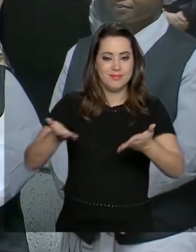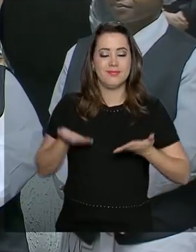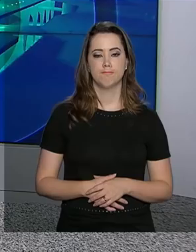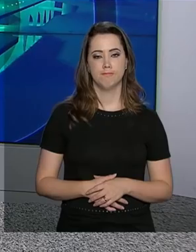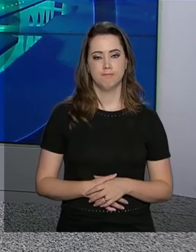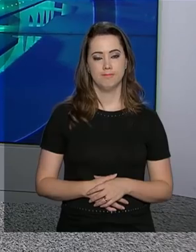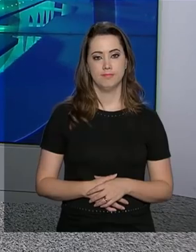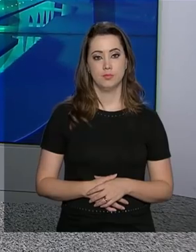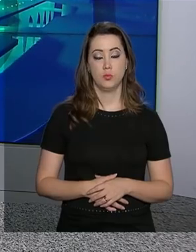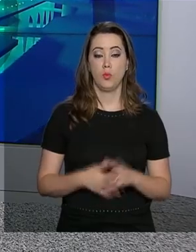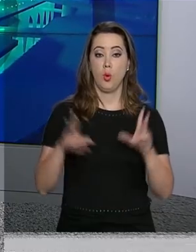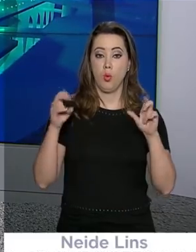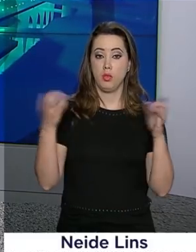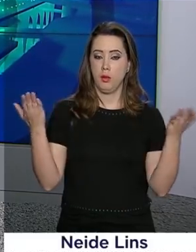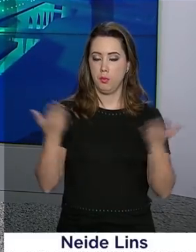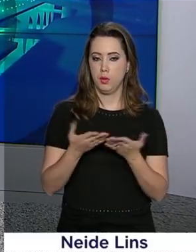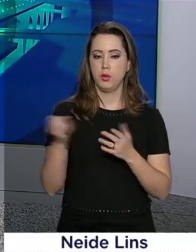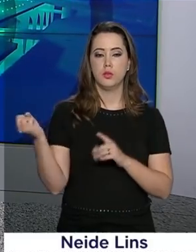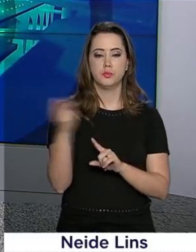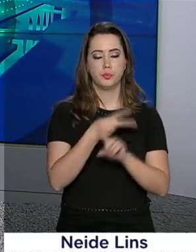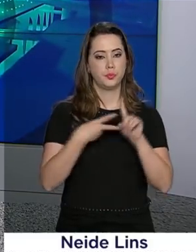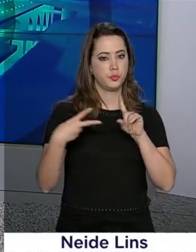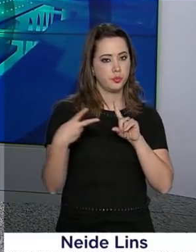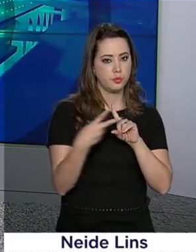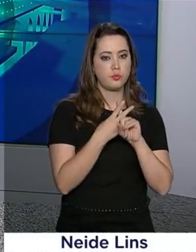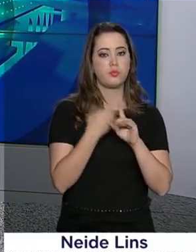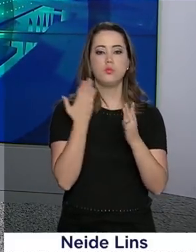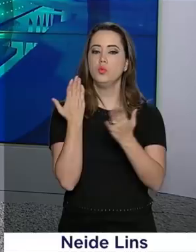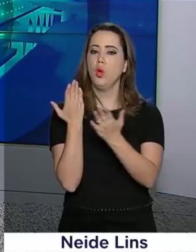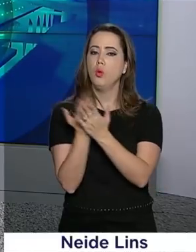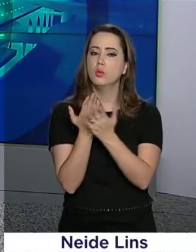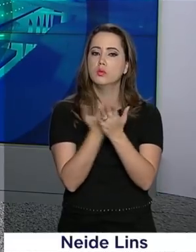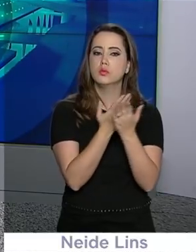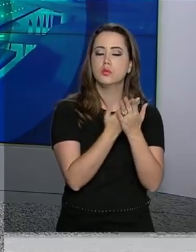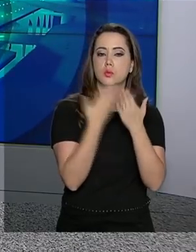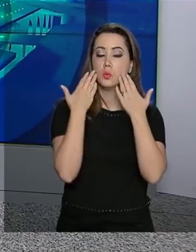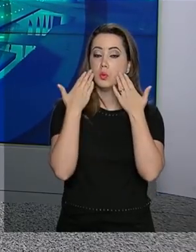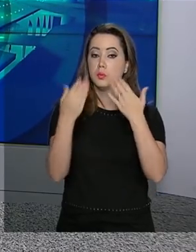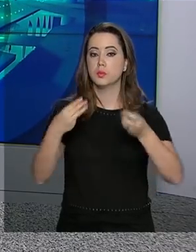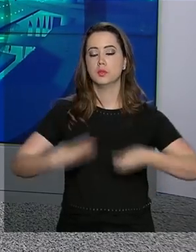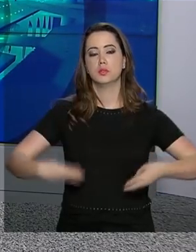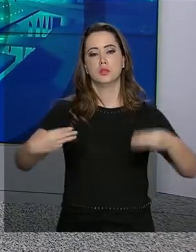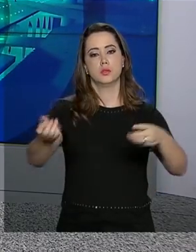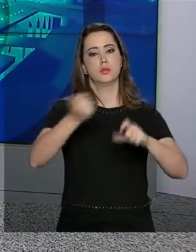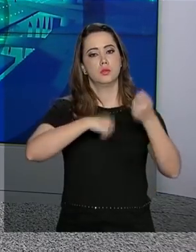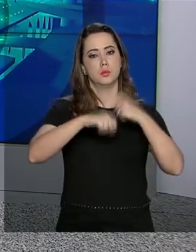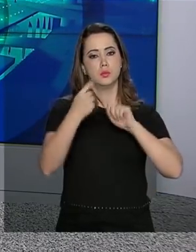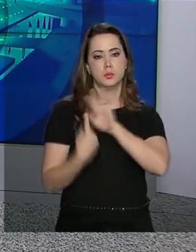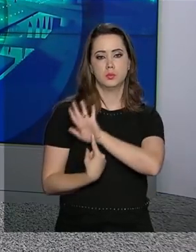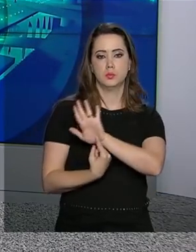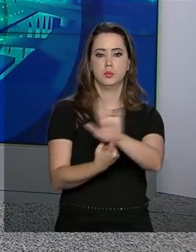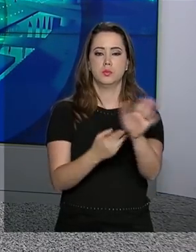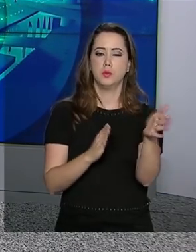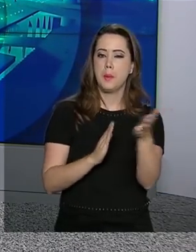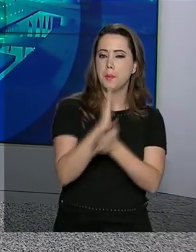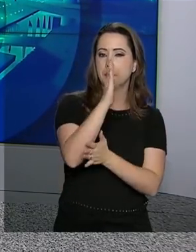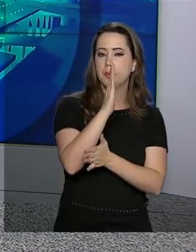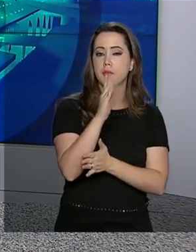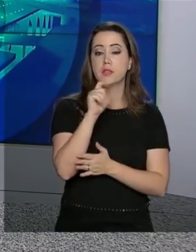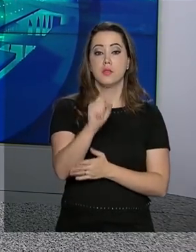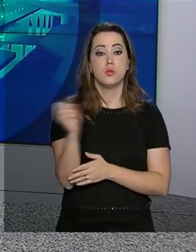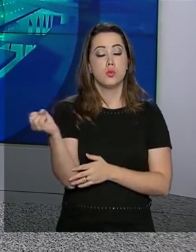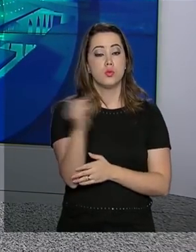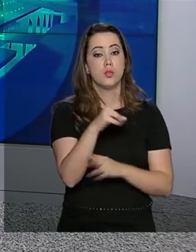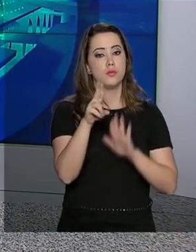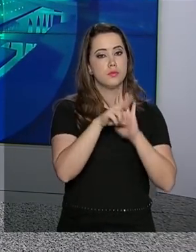imigrantes. O assunto agora é a nova Previdência. Um estudo apresentado pelo Ministério da Economia mostra que a